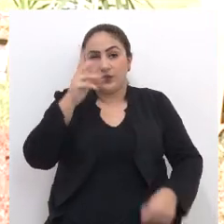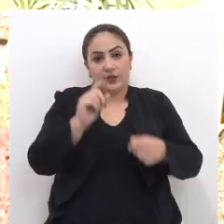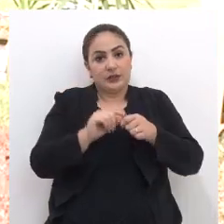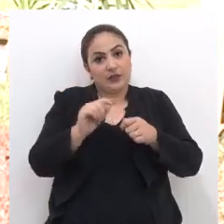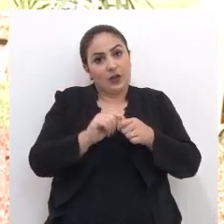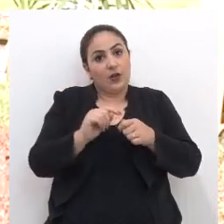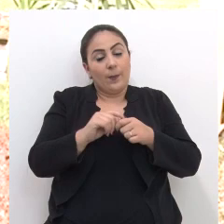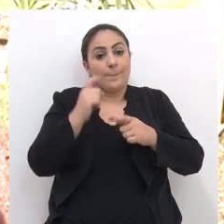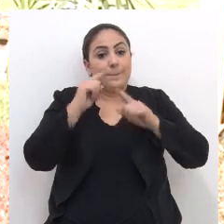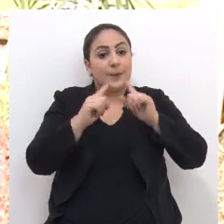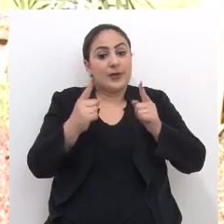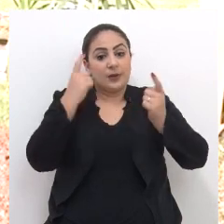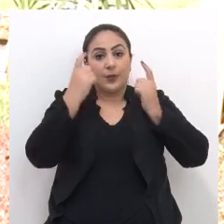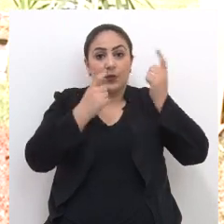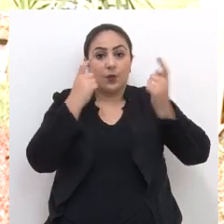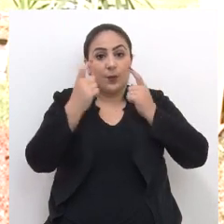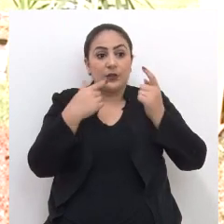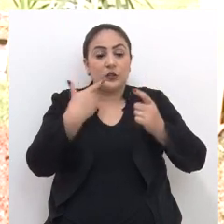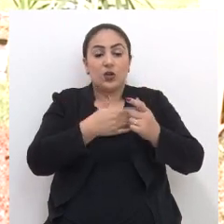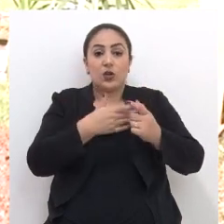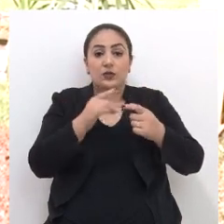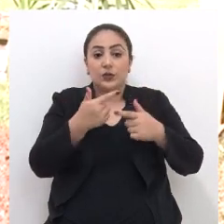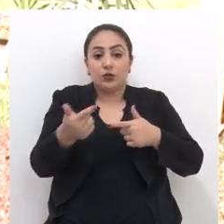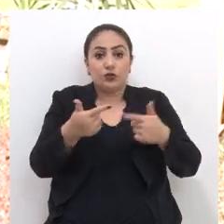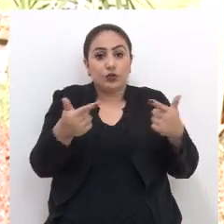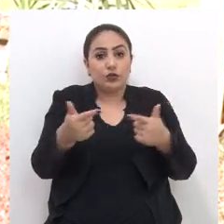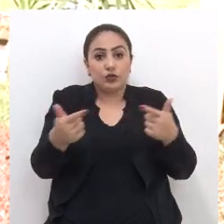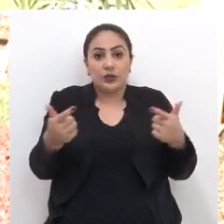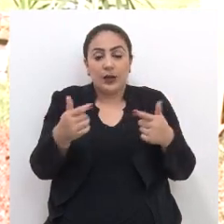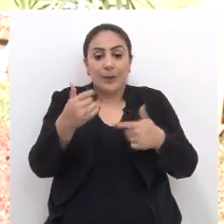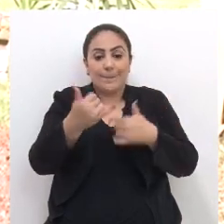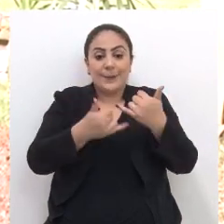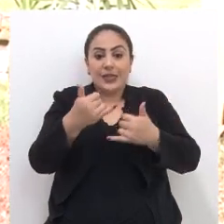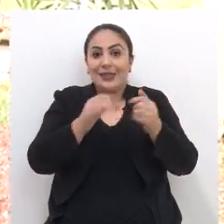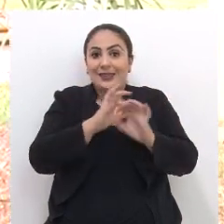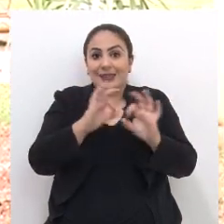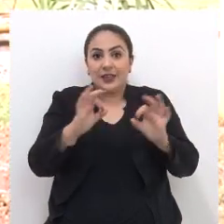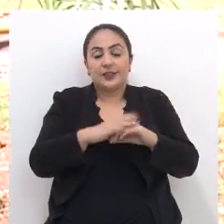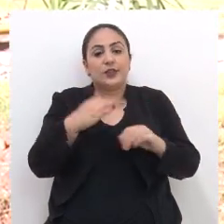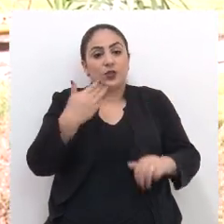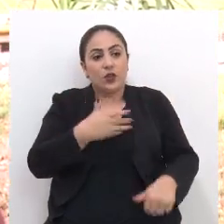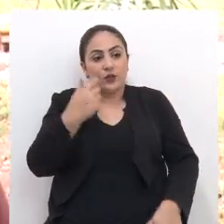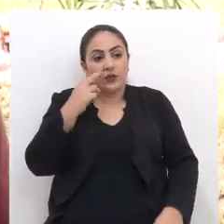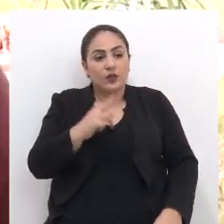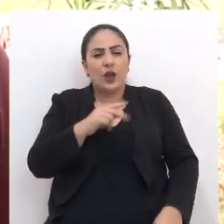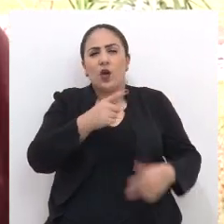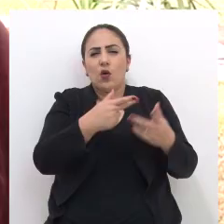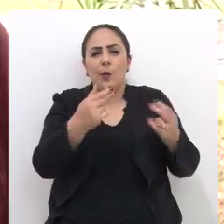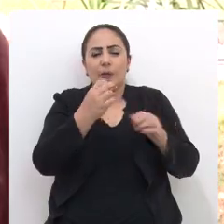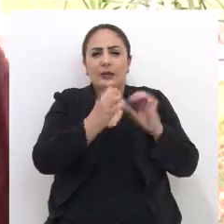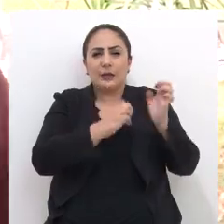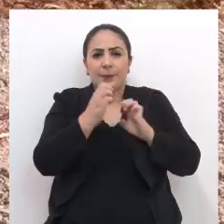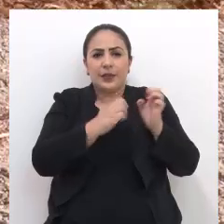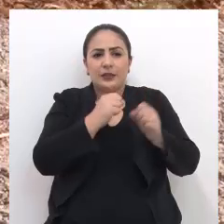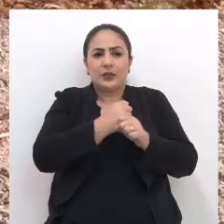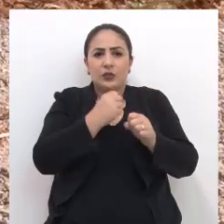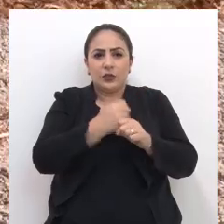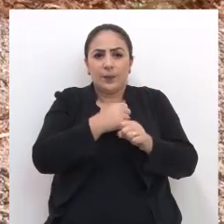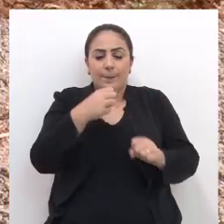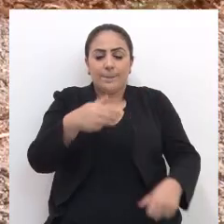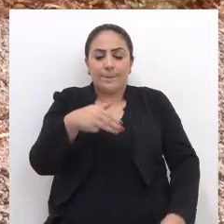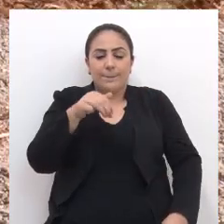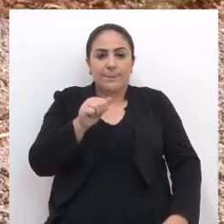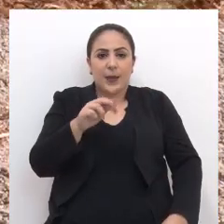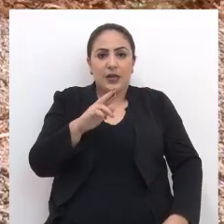fazer uma pracinha. A preocupação nossa era brinquedo que a prefeitura não tinha. Aí corremos atrás de alguns empresários, da